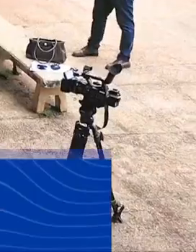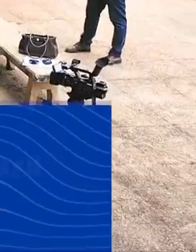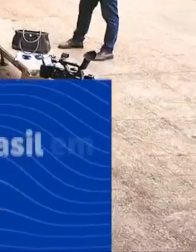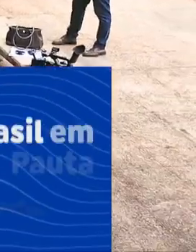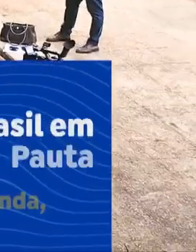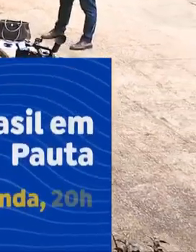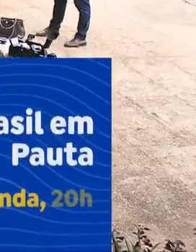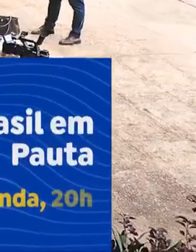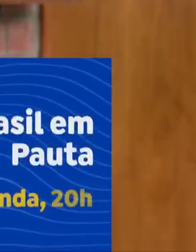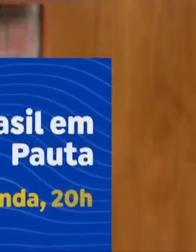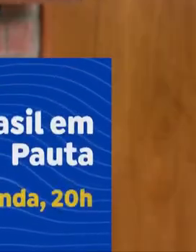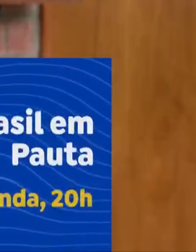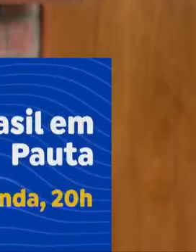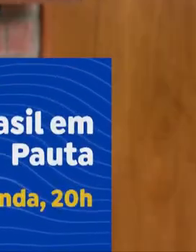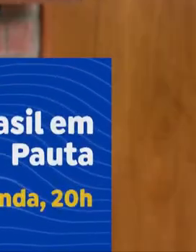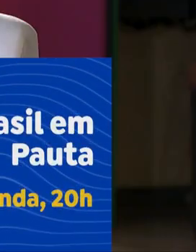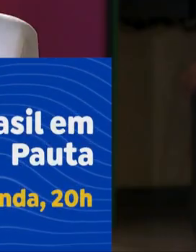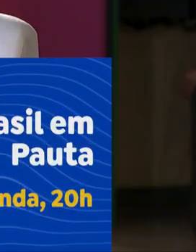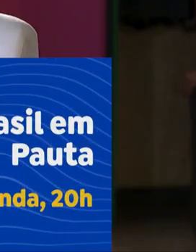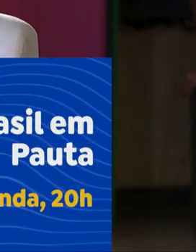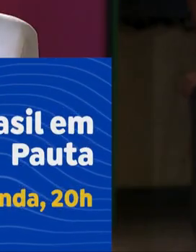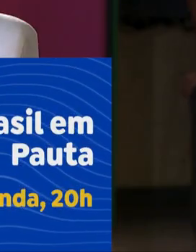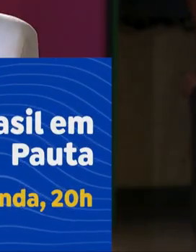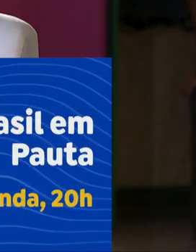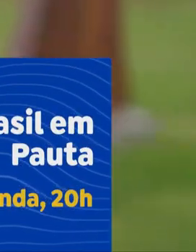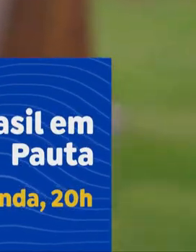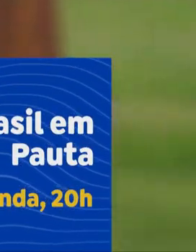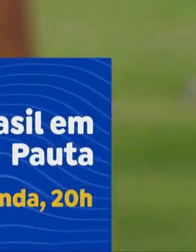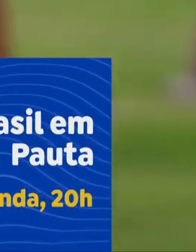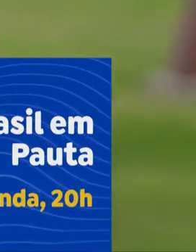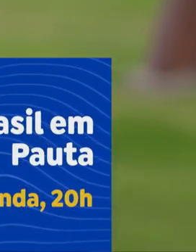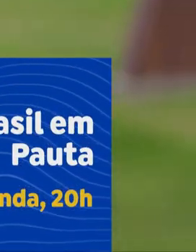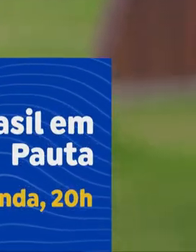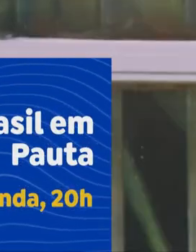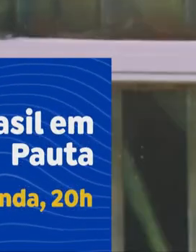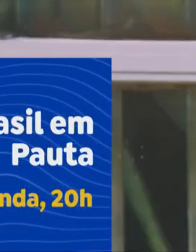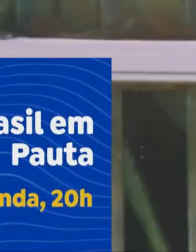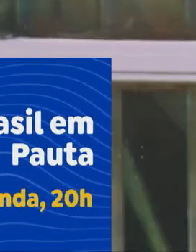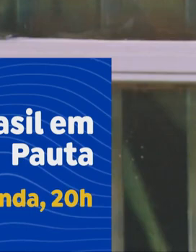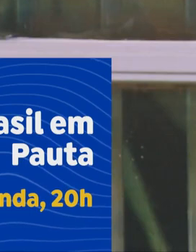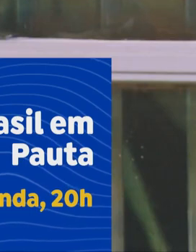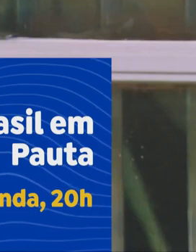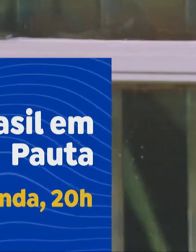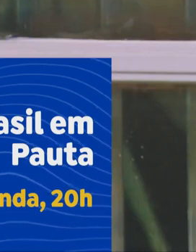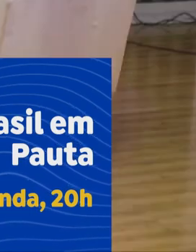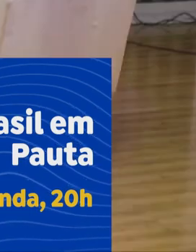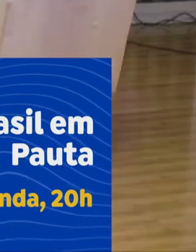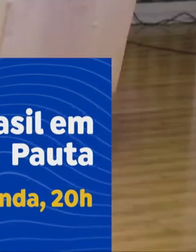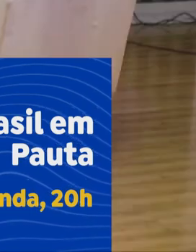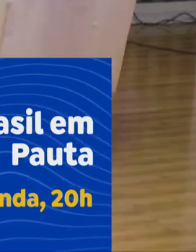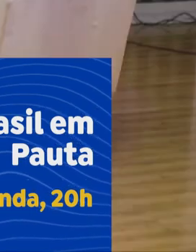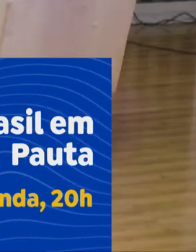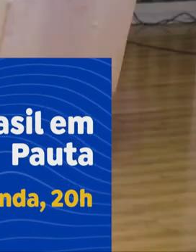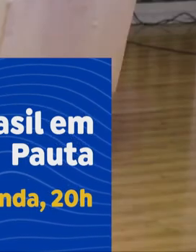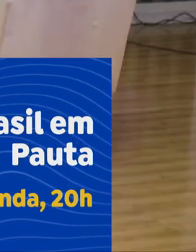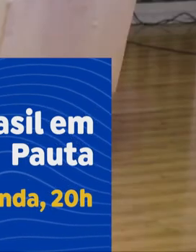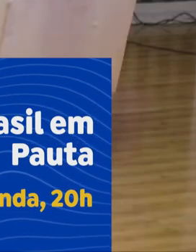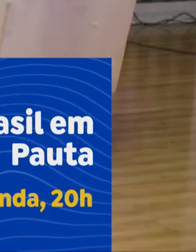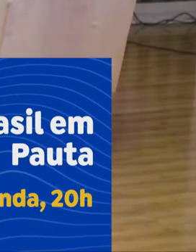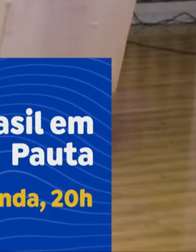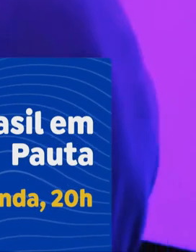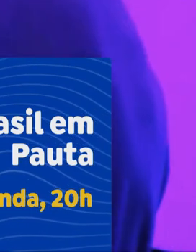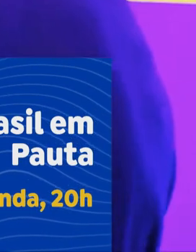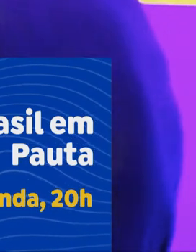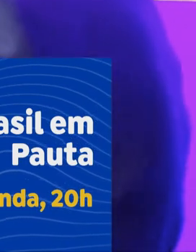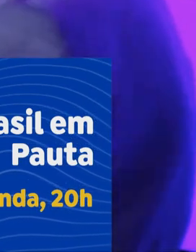O mundo esperava a volta do Brasil. O desafio é gigantesco. O que nós queremos é garantir a retirada de